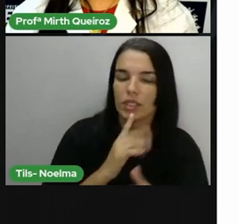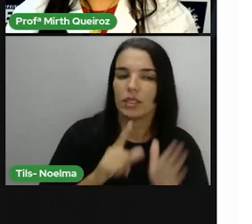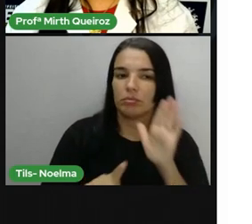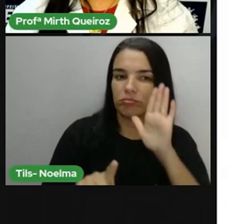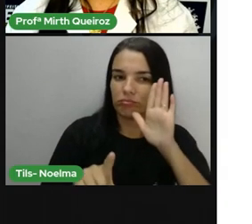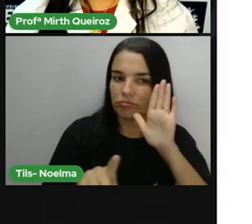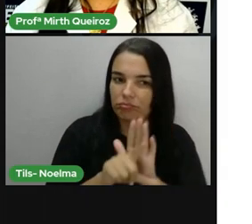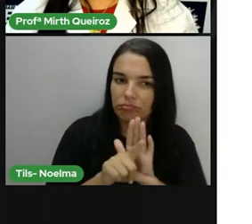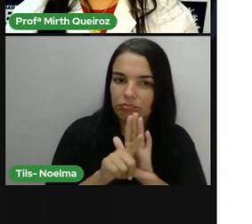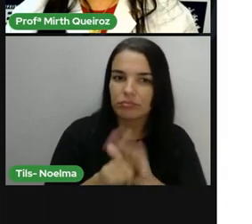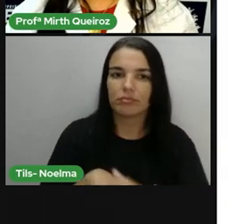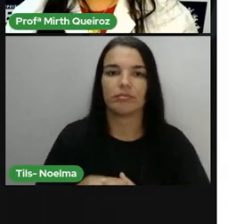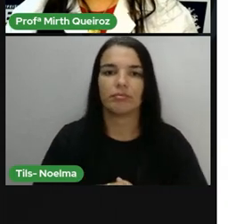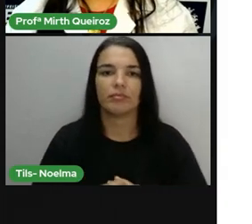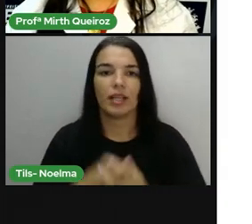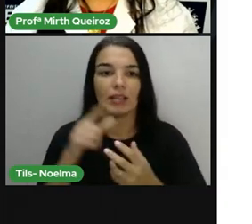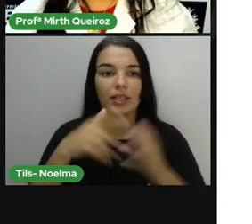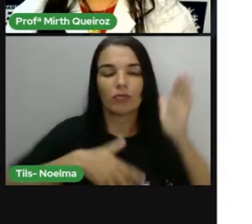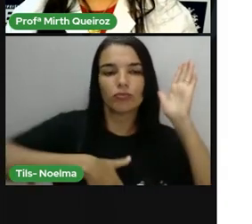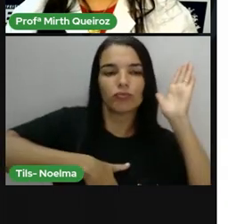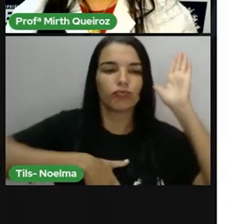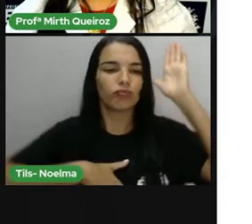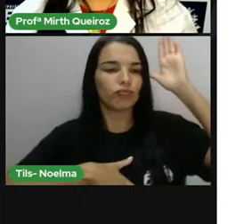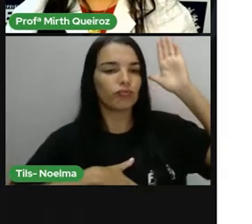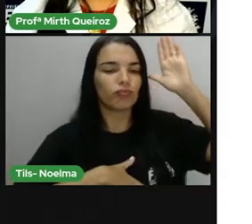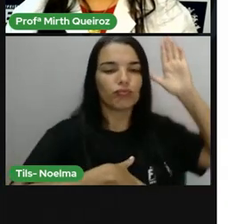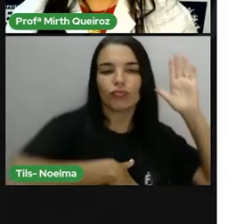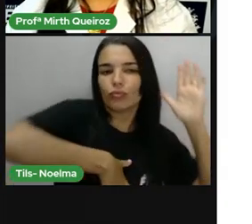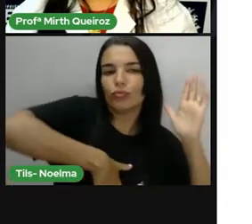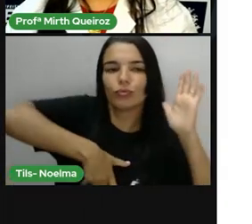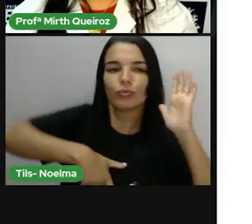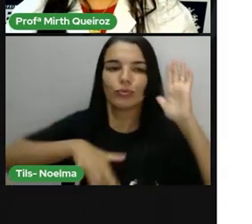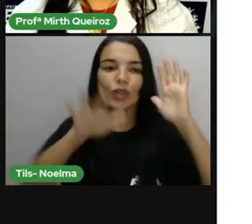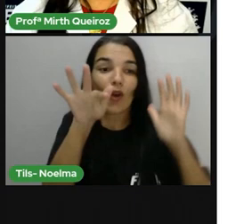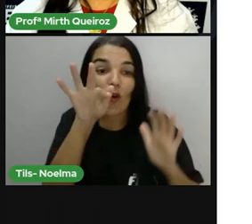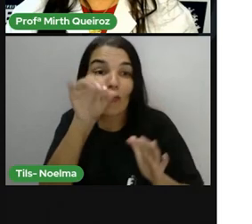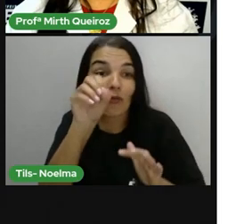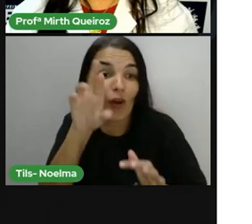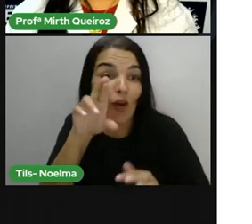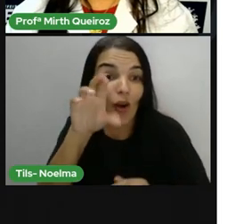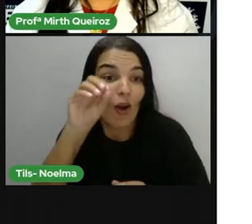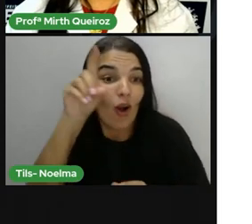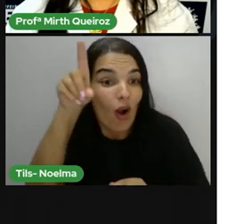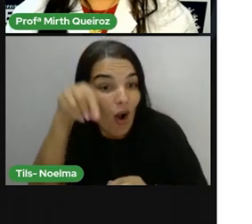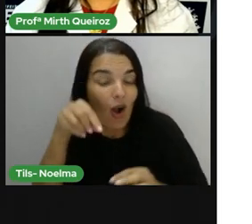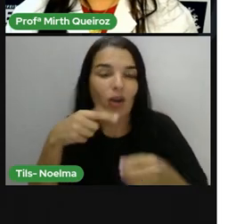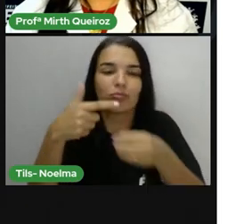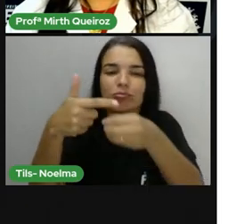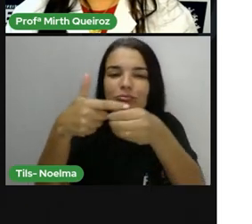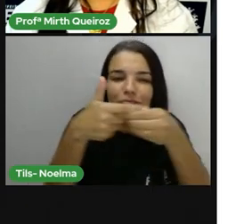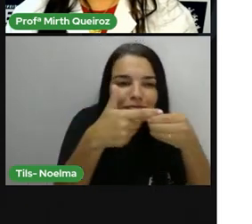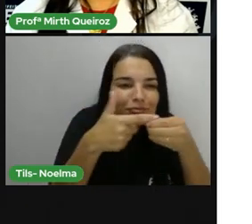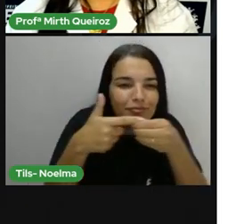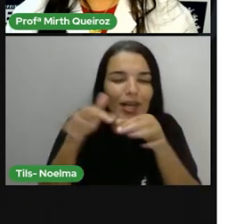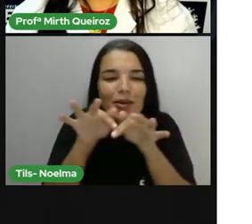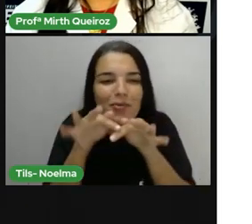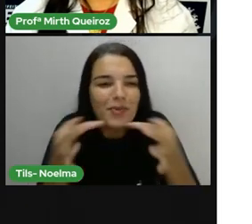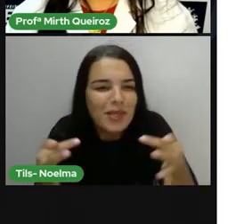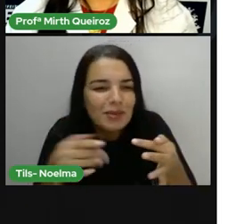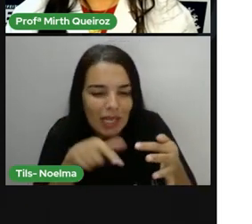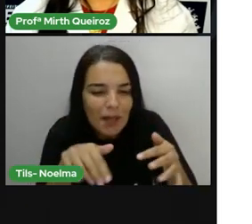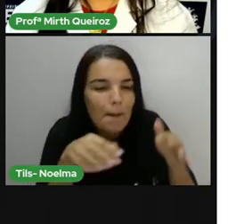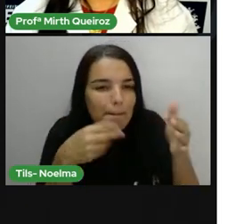muito representativo, né? O Forró, que geralmente aqui acontece mais nos interiores, né? Em Umirros e outras